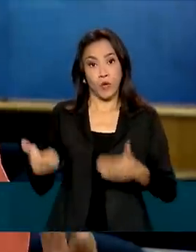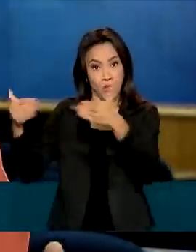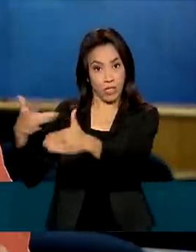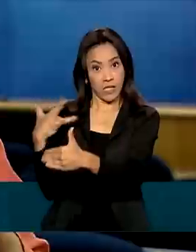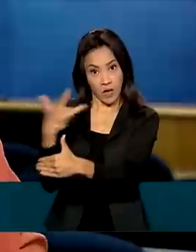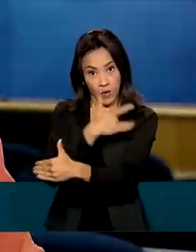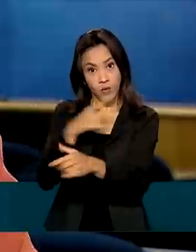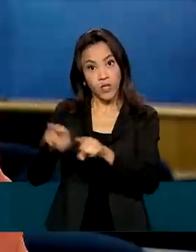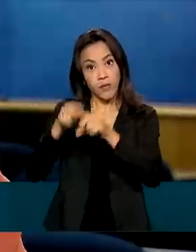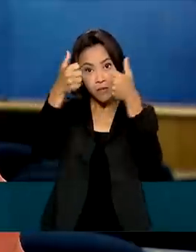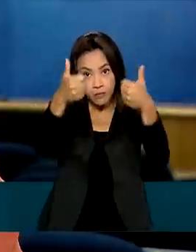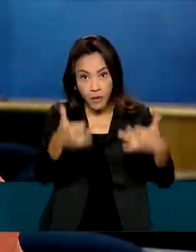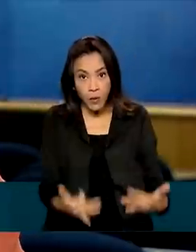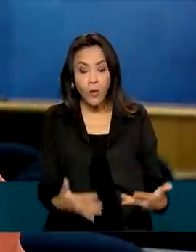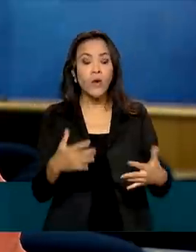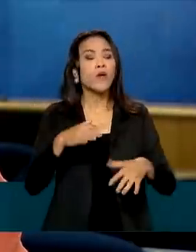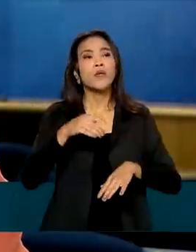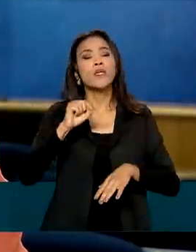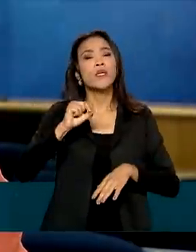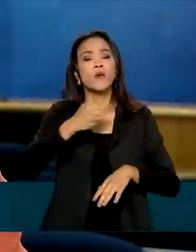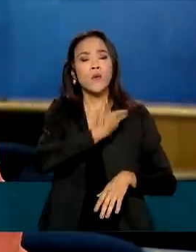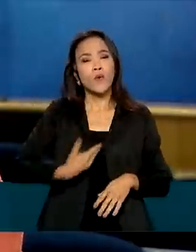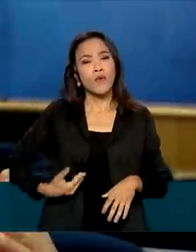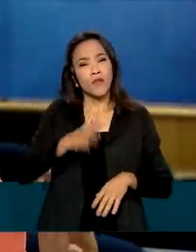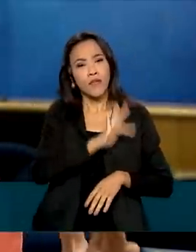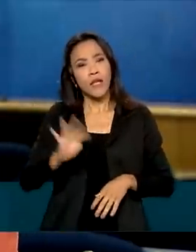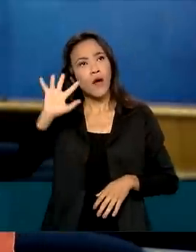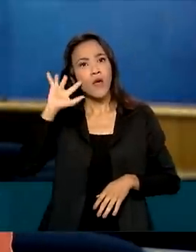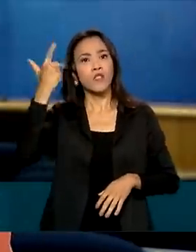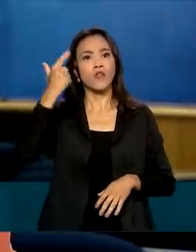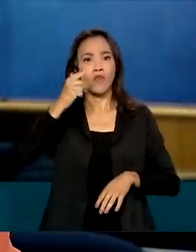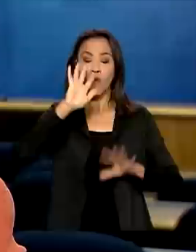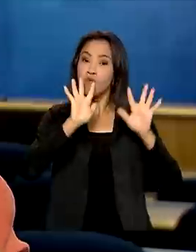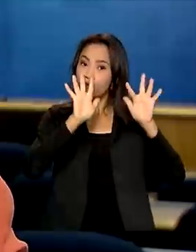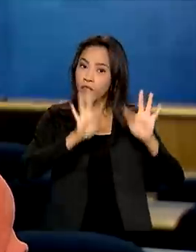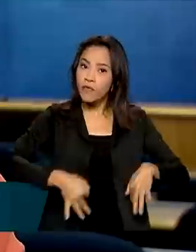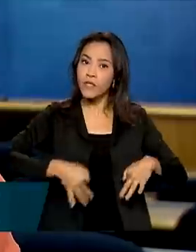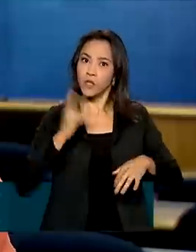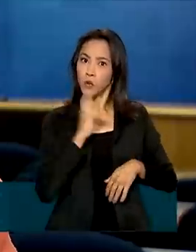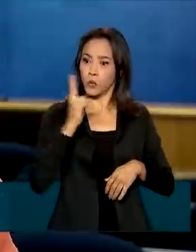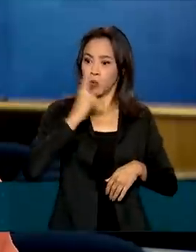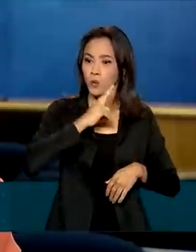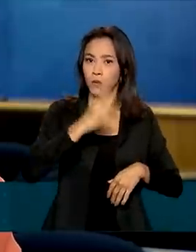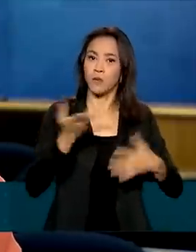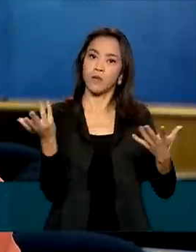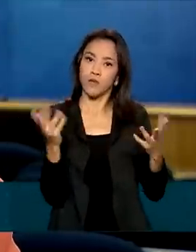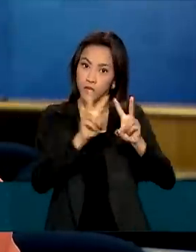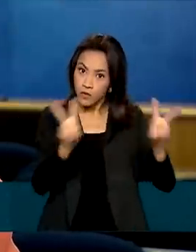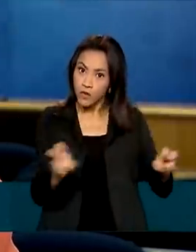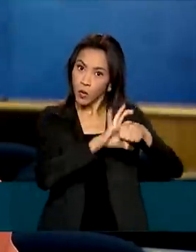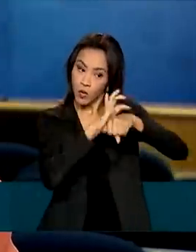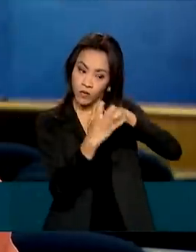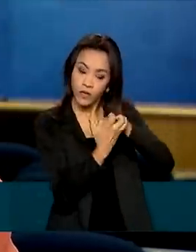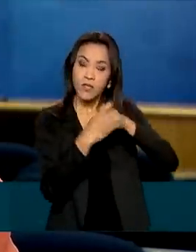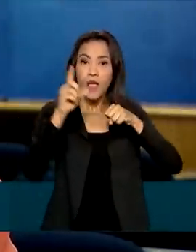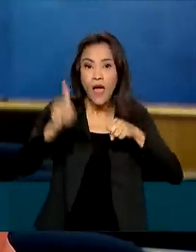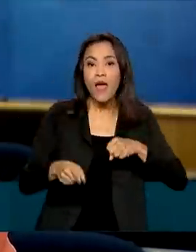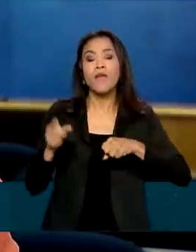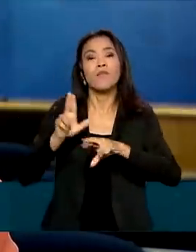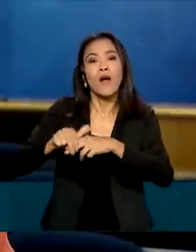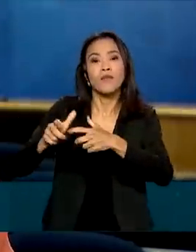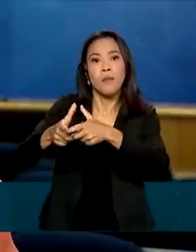outra razão que levou o governo federal a decretar o fim do estado de emergência em saúde pública foi o avanço da